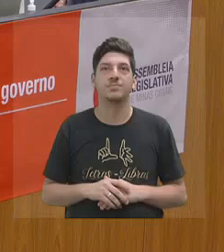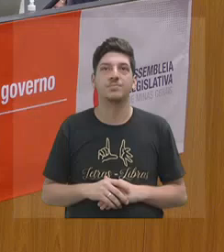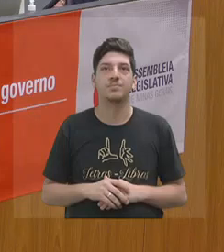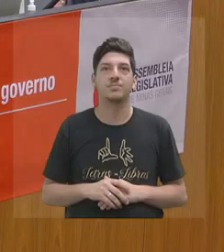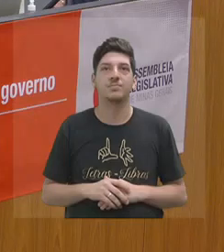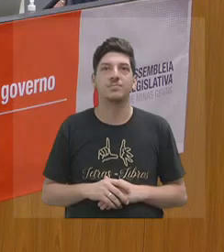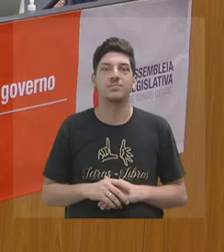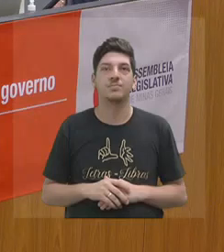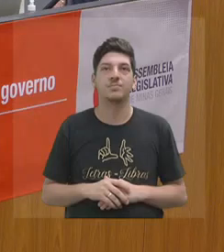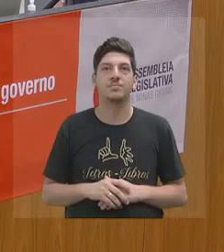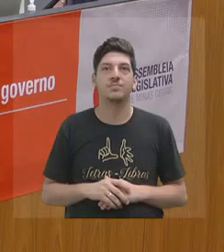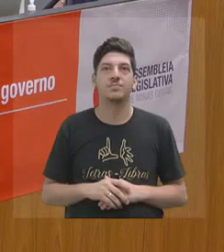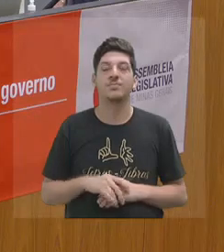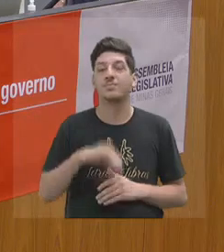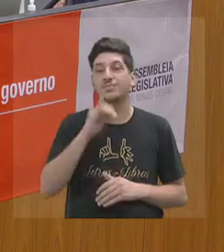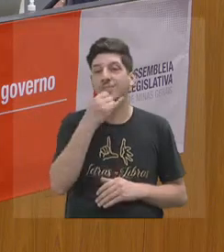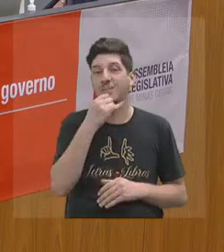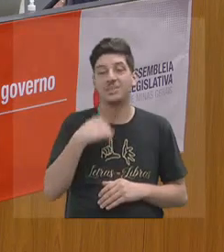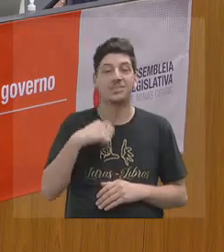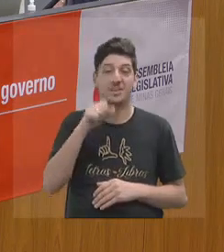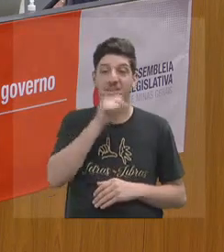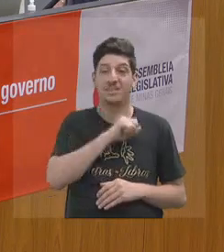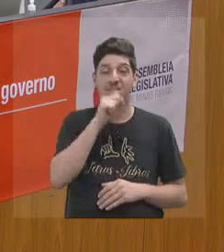Infelizmente, eu devo ser o triplo da idade de vocês.